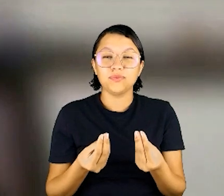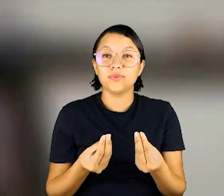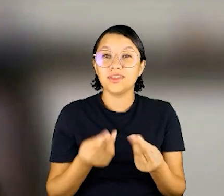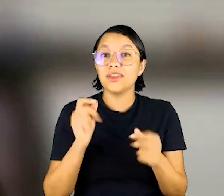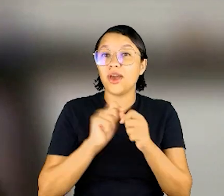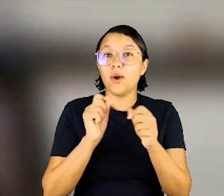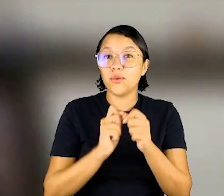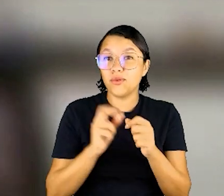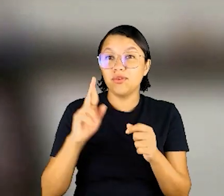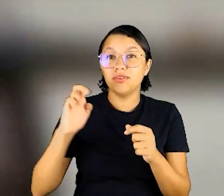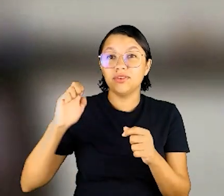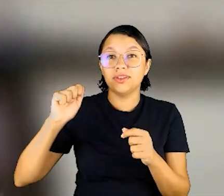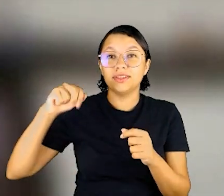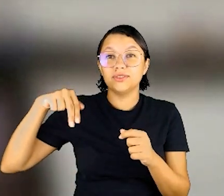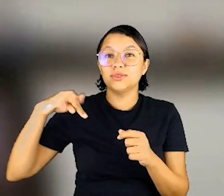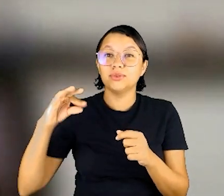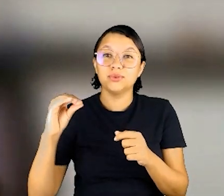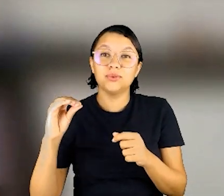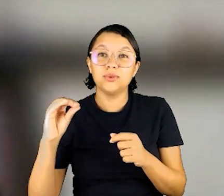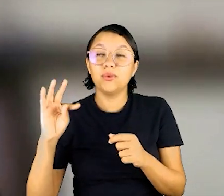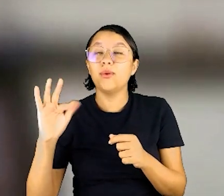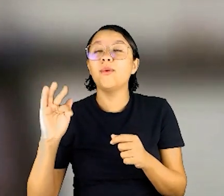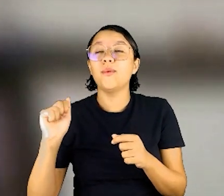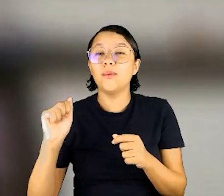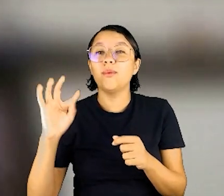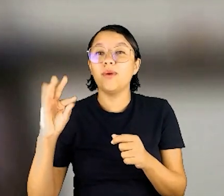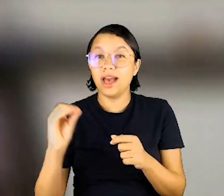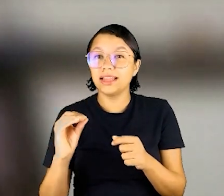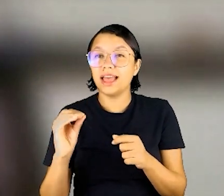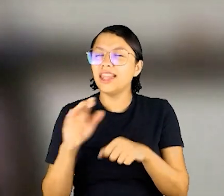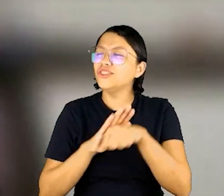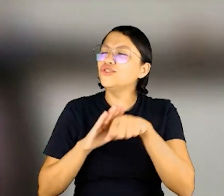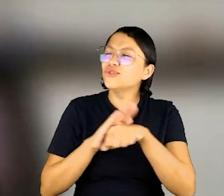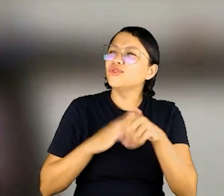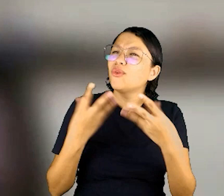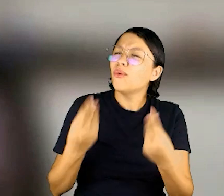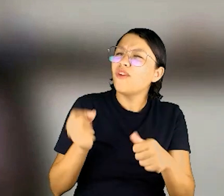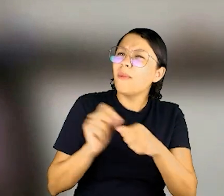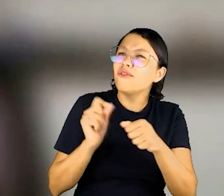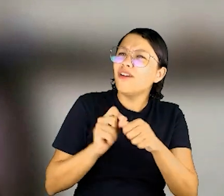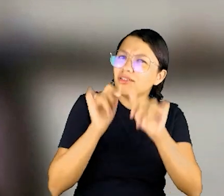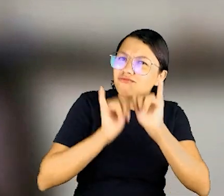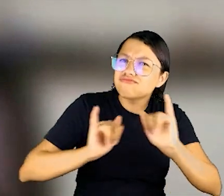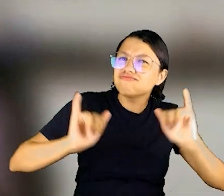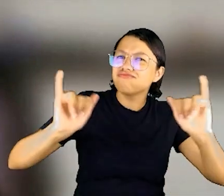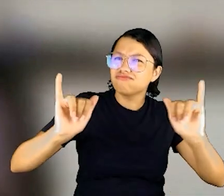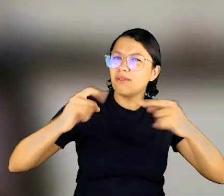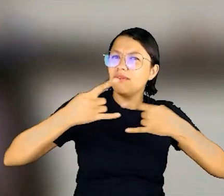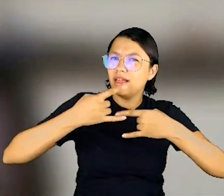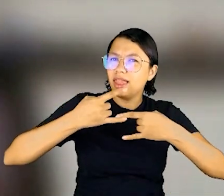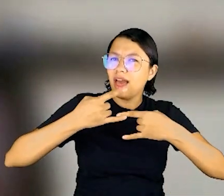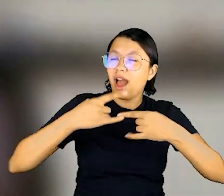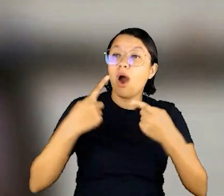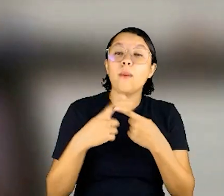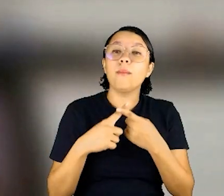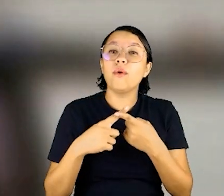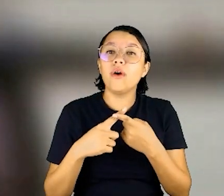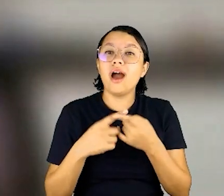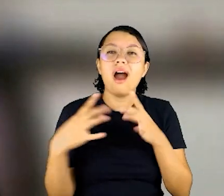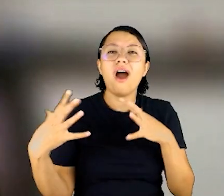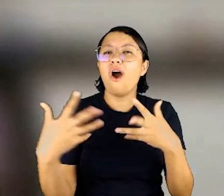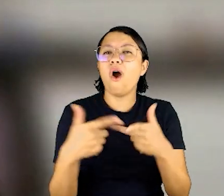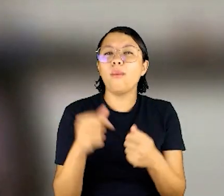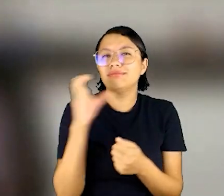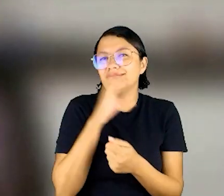convenci o Renato, convenci não, né, Renato? A gente até só conversou, falou, vamos fazer um lançamento por live, porque